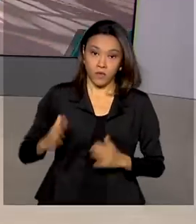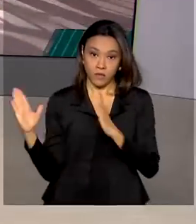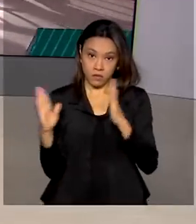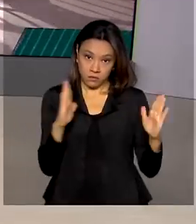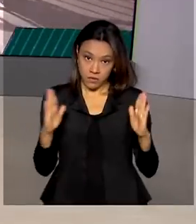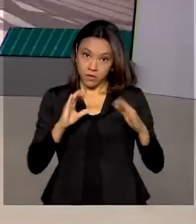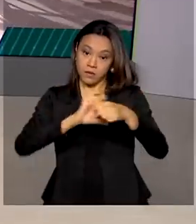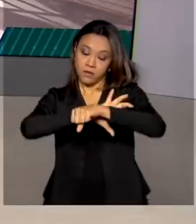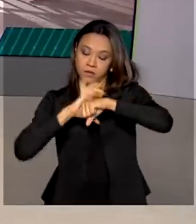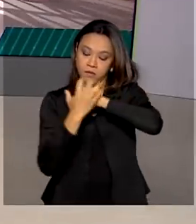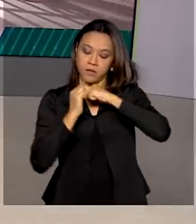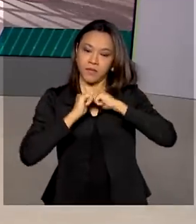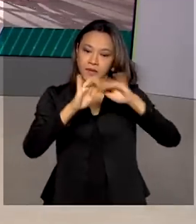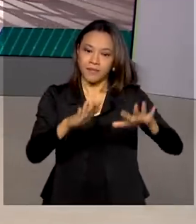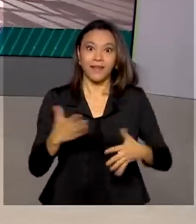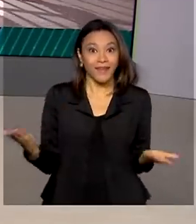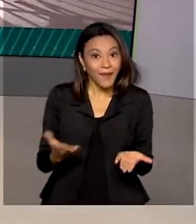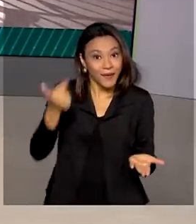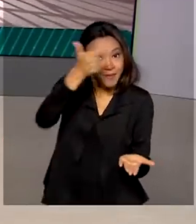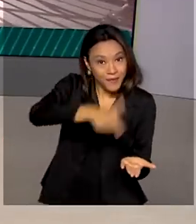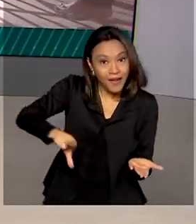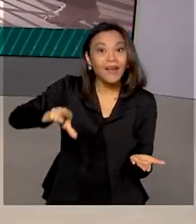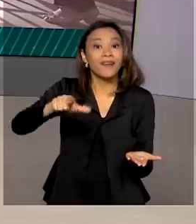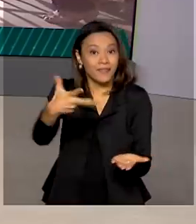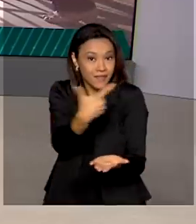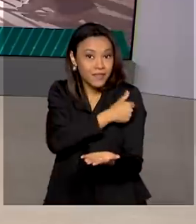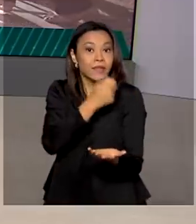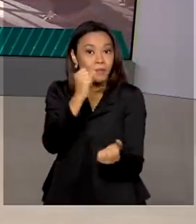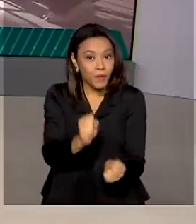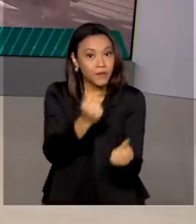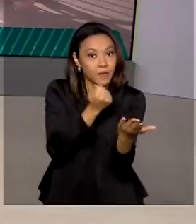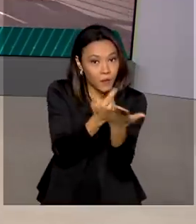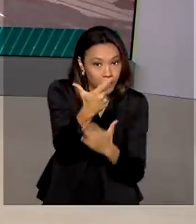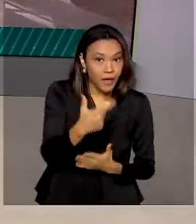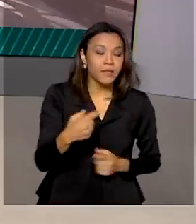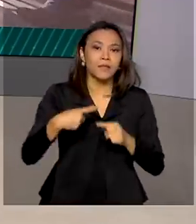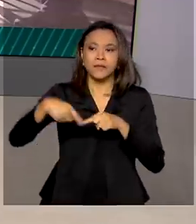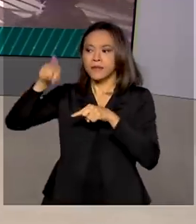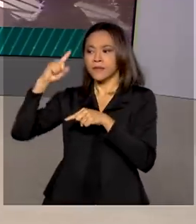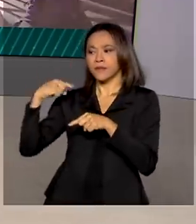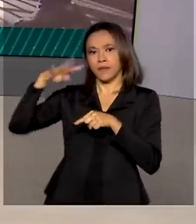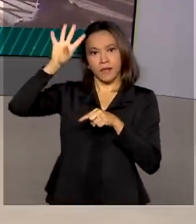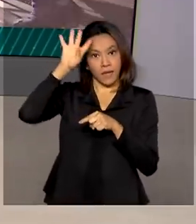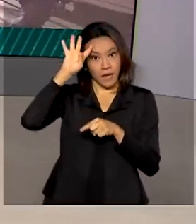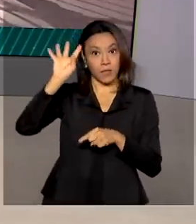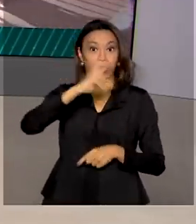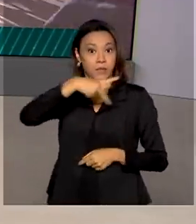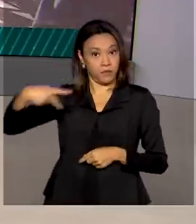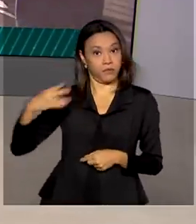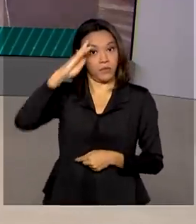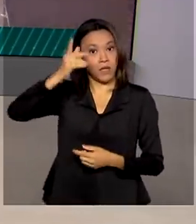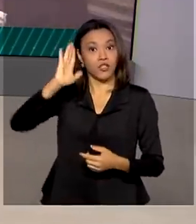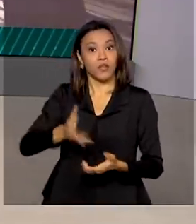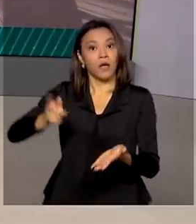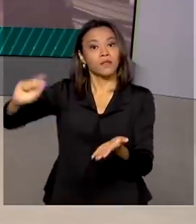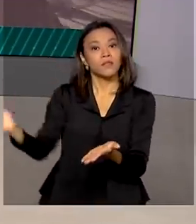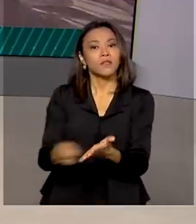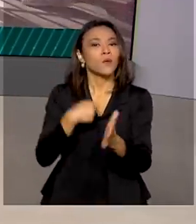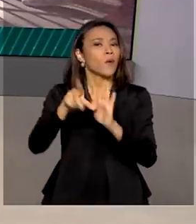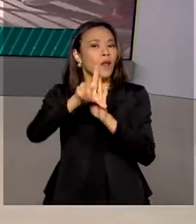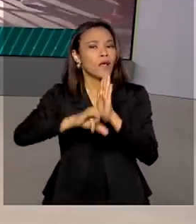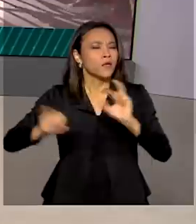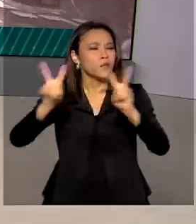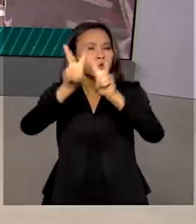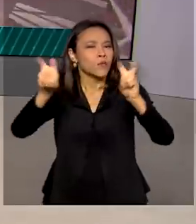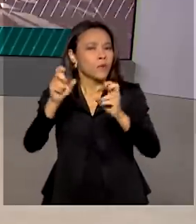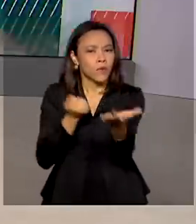E agora, mais vacinas podem ser adquiridas. Nesta quarta-feira, Bolsonaro sancionou leis que facilitam a aquisição